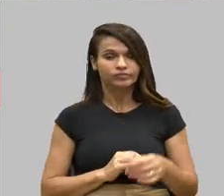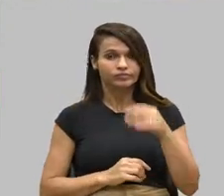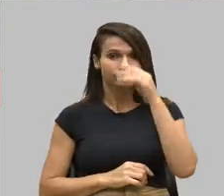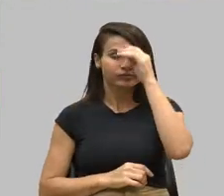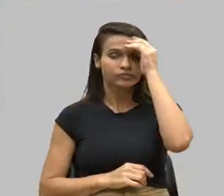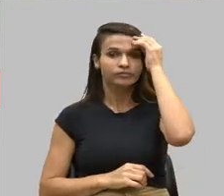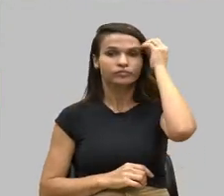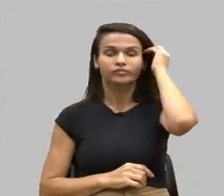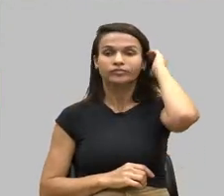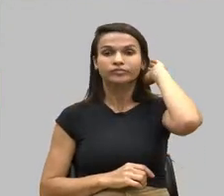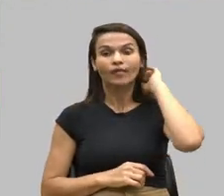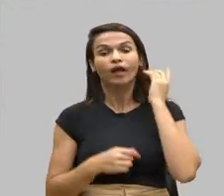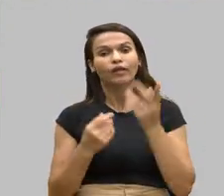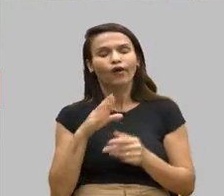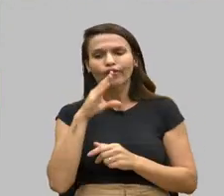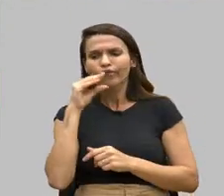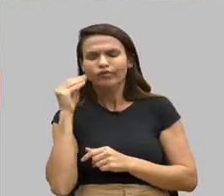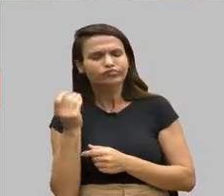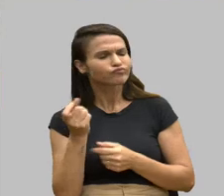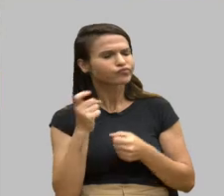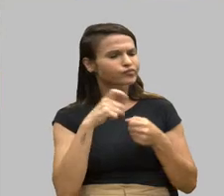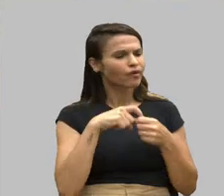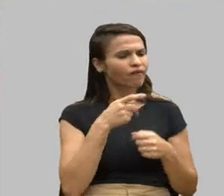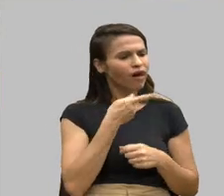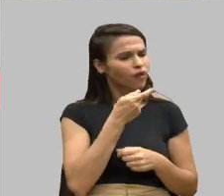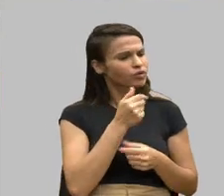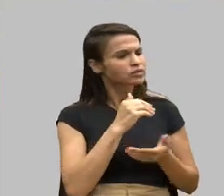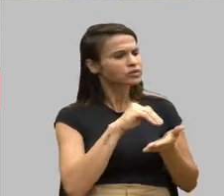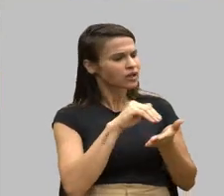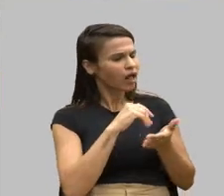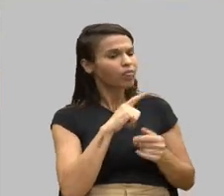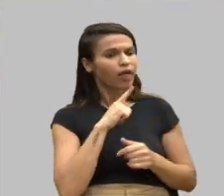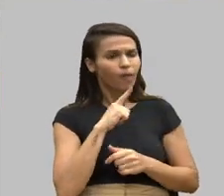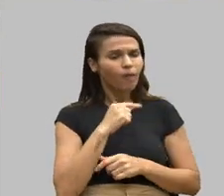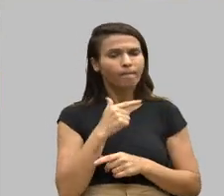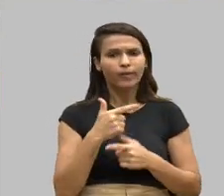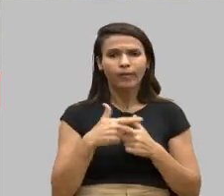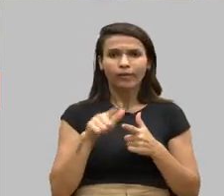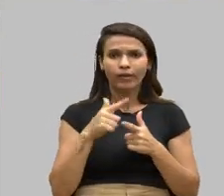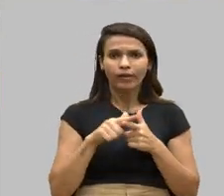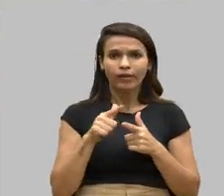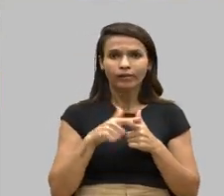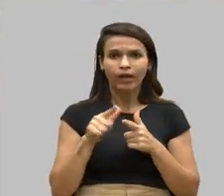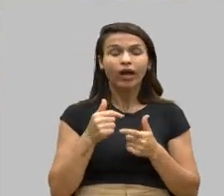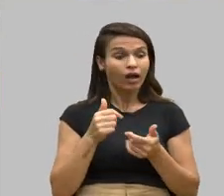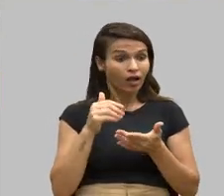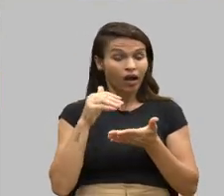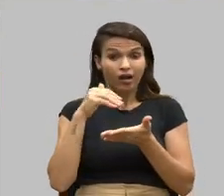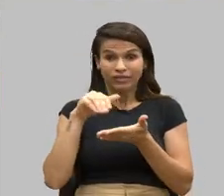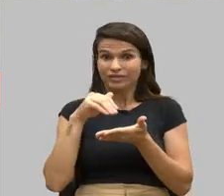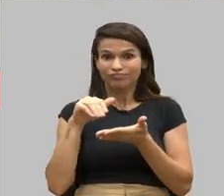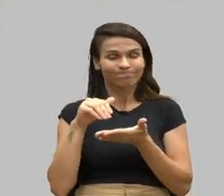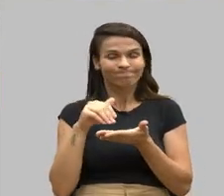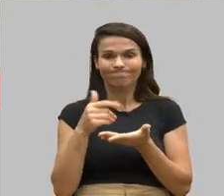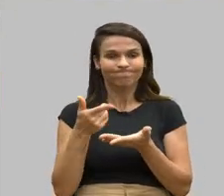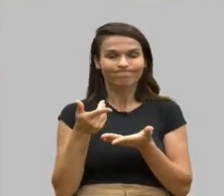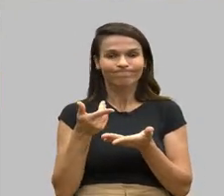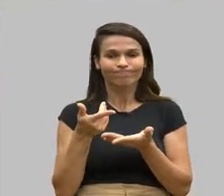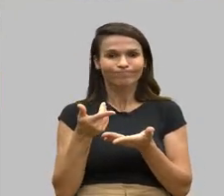o funcionário voltou e falou, secretário, está tendo um problema e a secretaria realmente não está